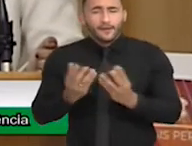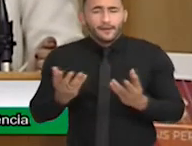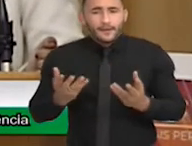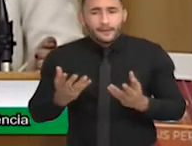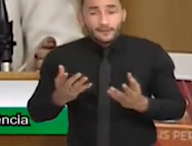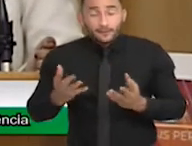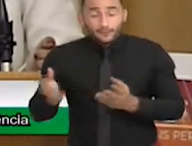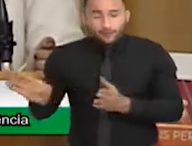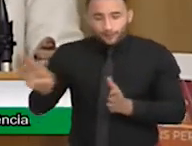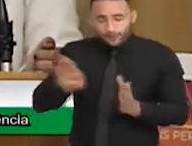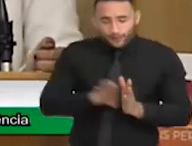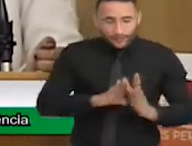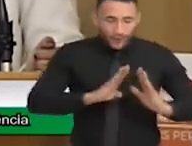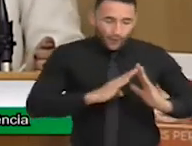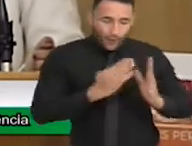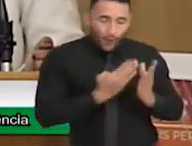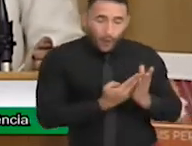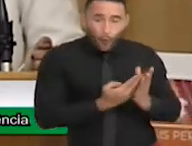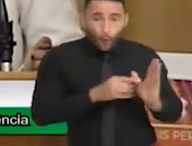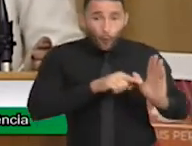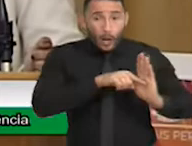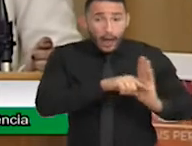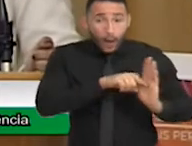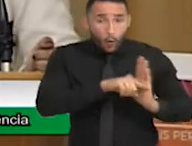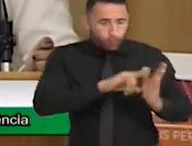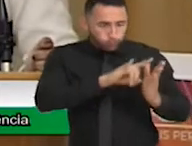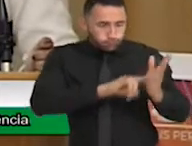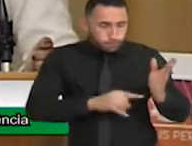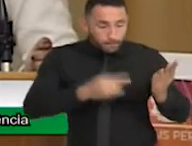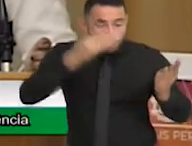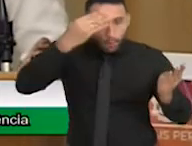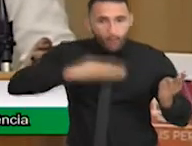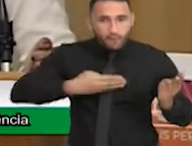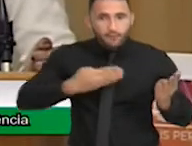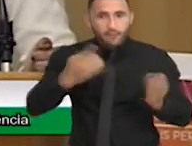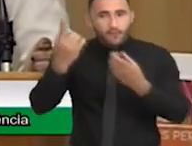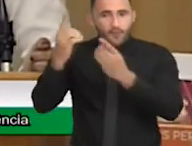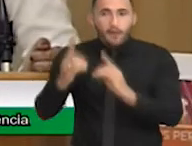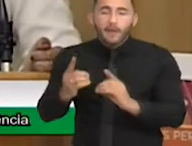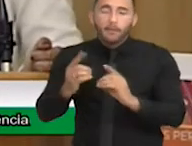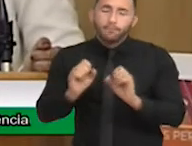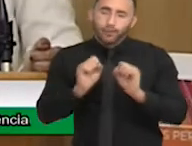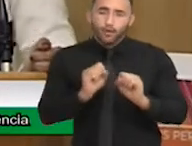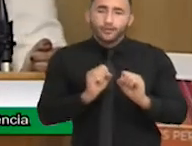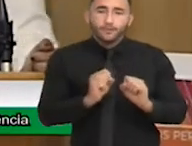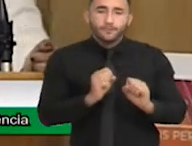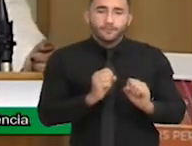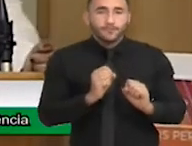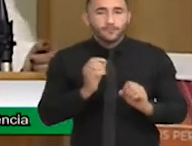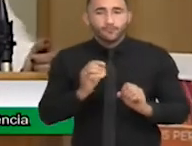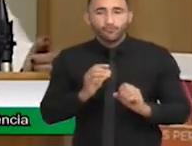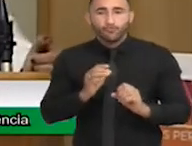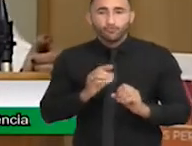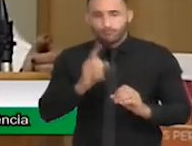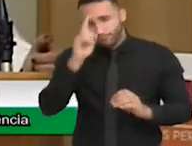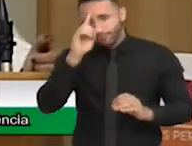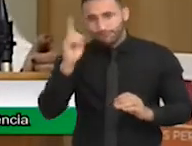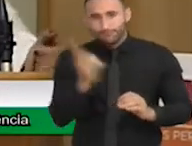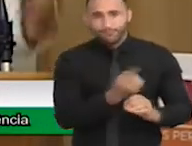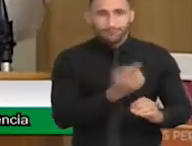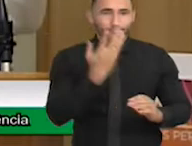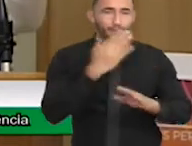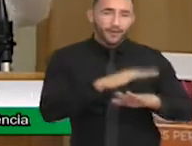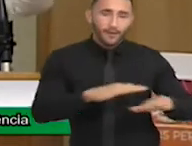laudo ou com esse diagnóstico, a gente encaminha para o A.E. Ela vai fazer esse... Na educação